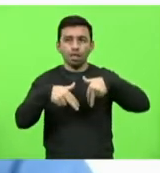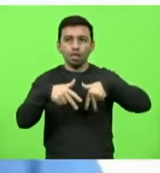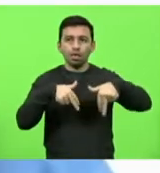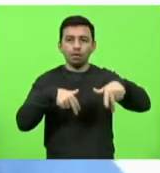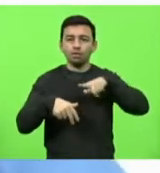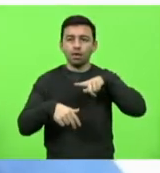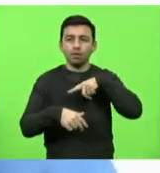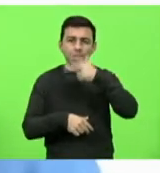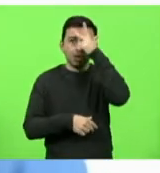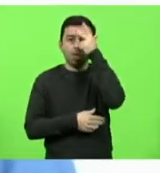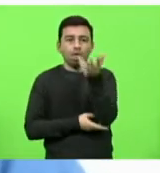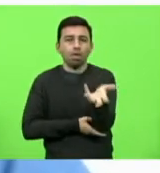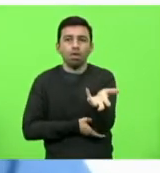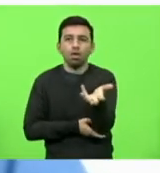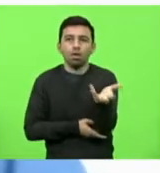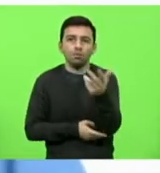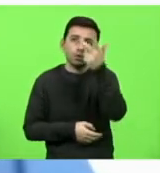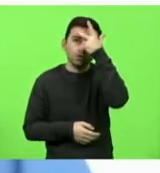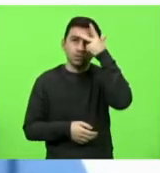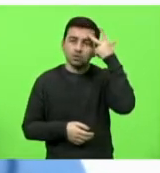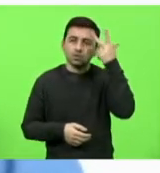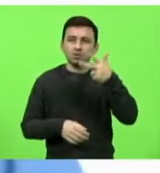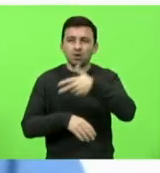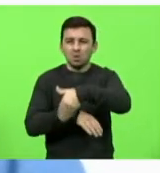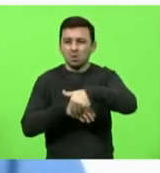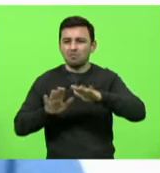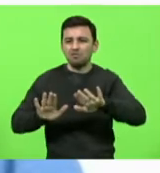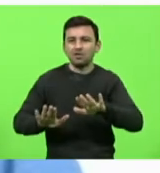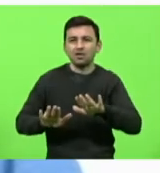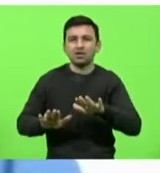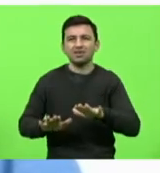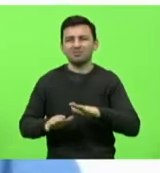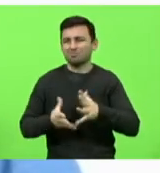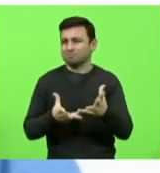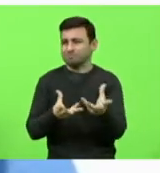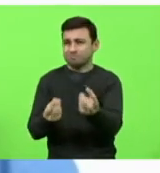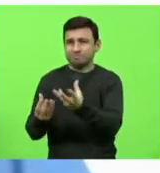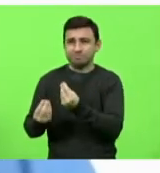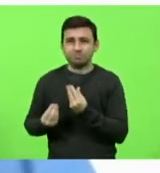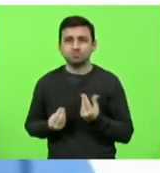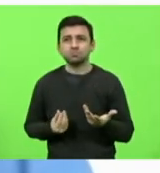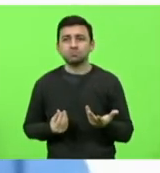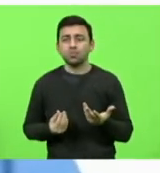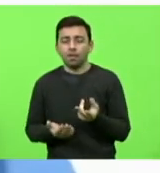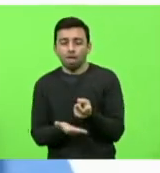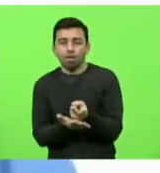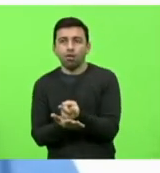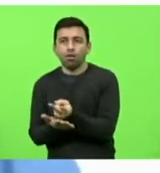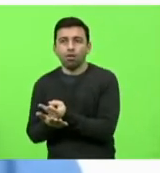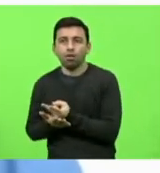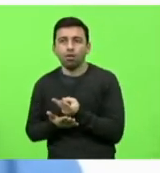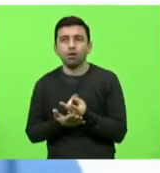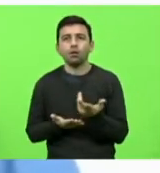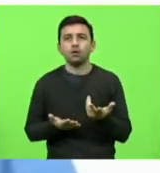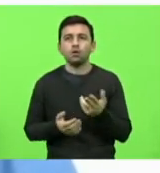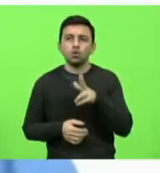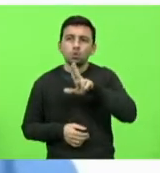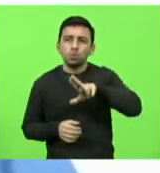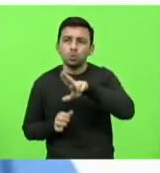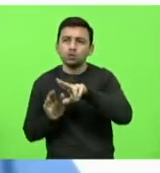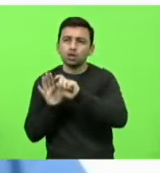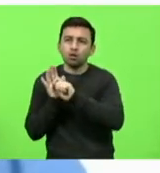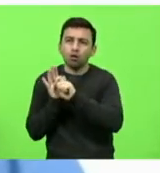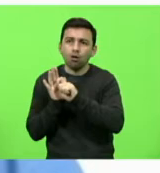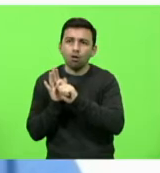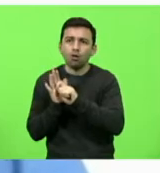encontram ali dezenas de moradores de rua, deitados, às vezes utilizando droga,